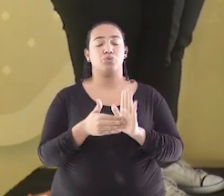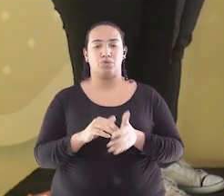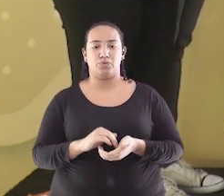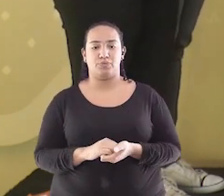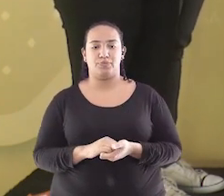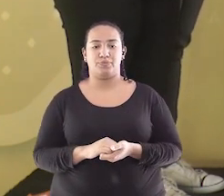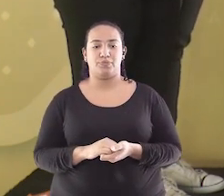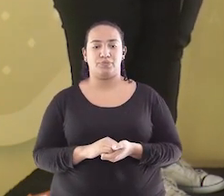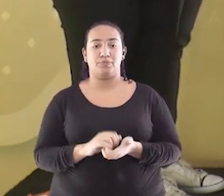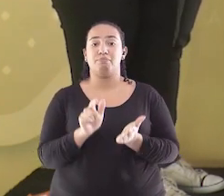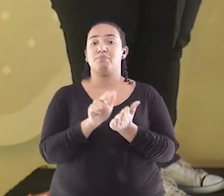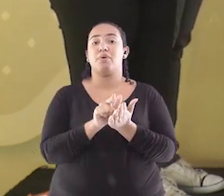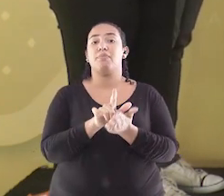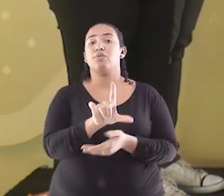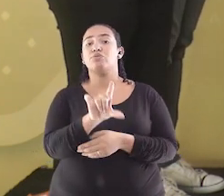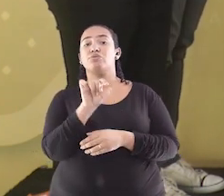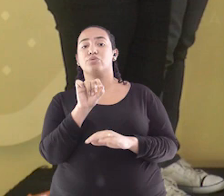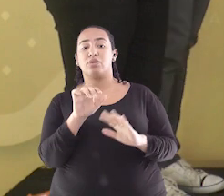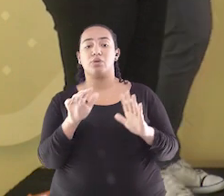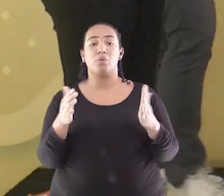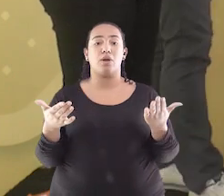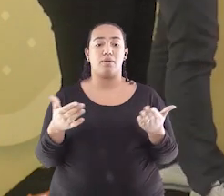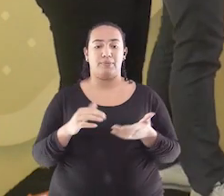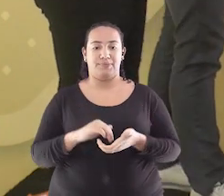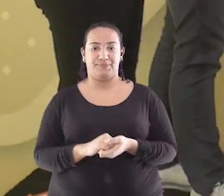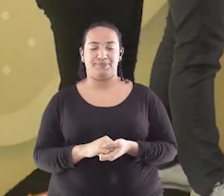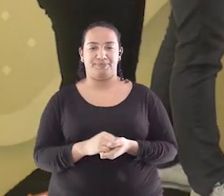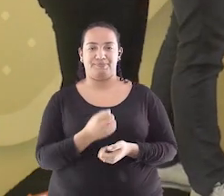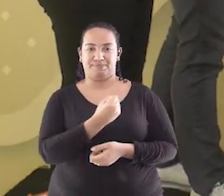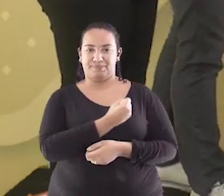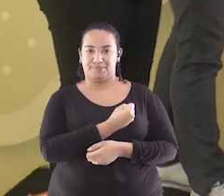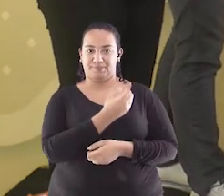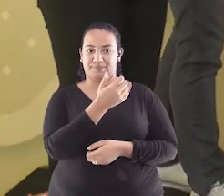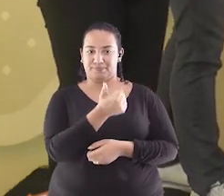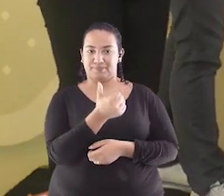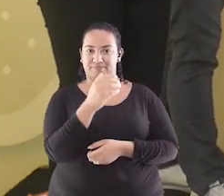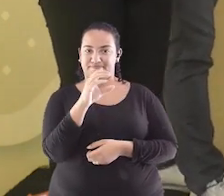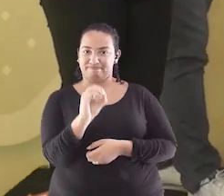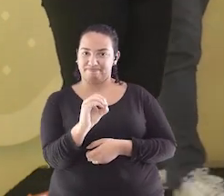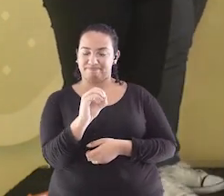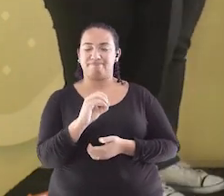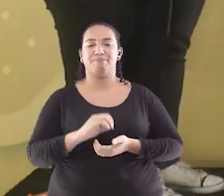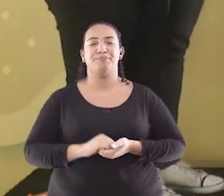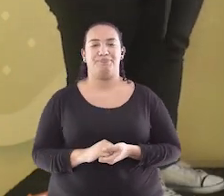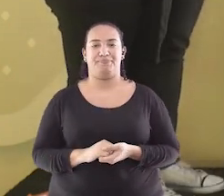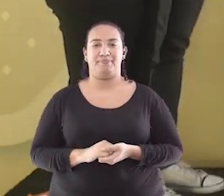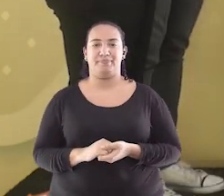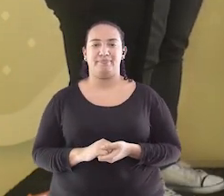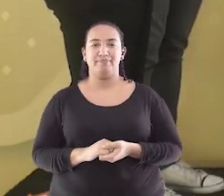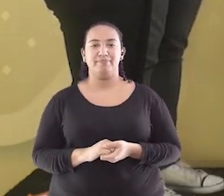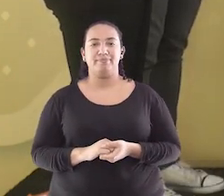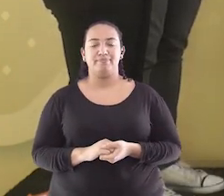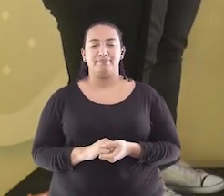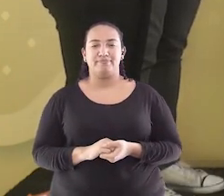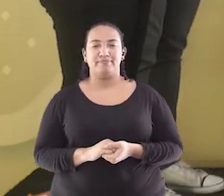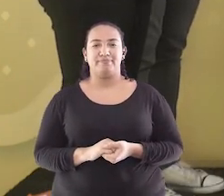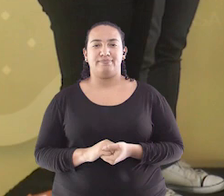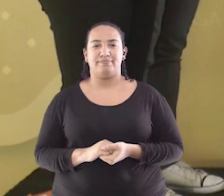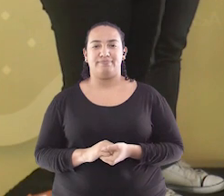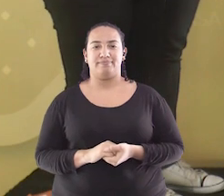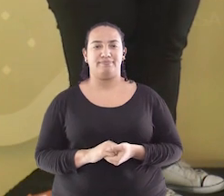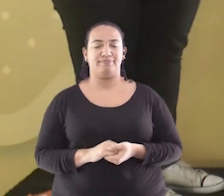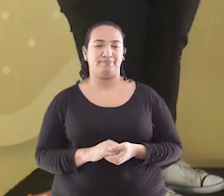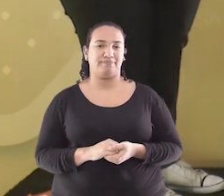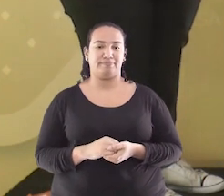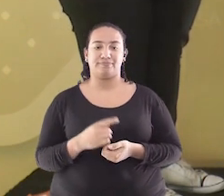é a envelope que você escolhe? 10 Envelope de número 10, ok? Vamos ver